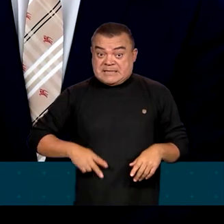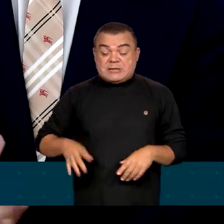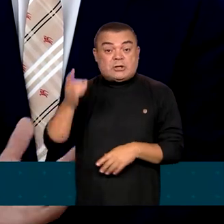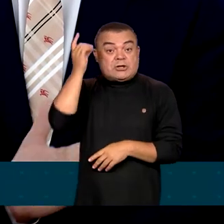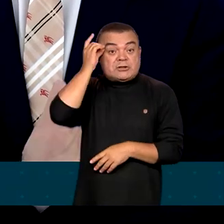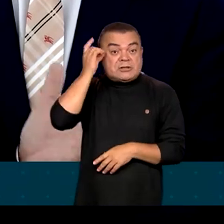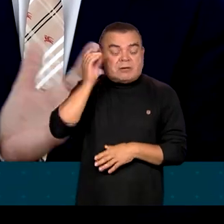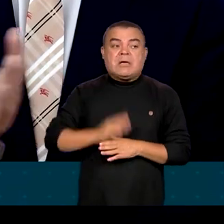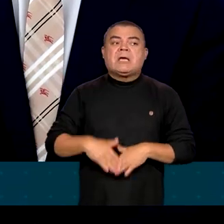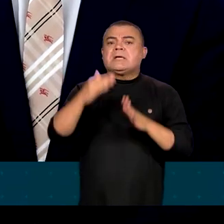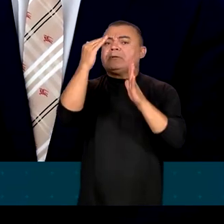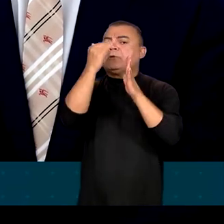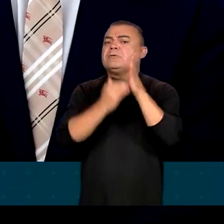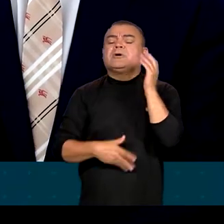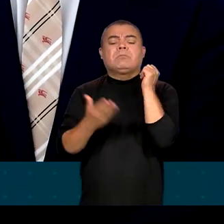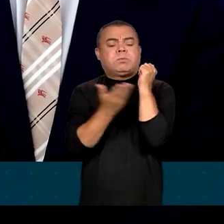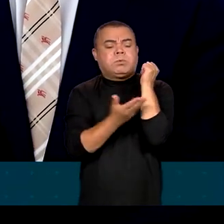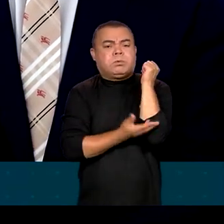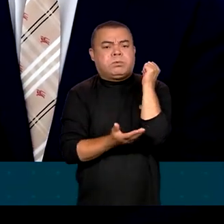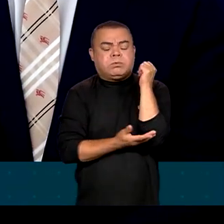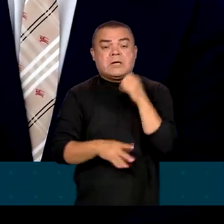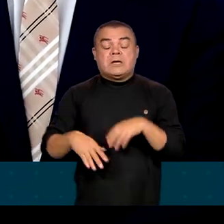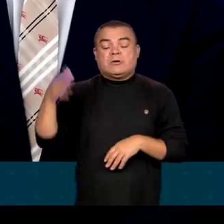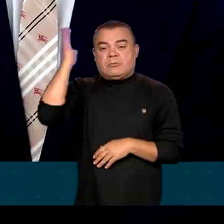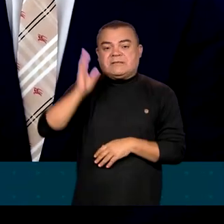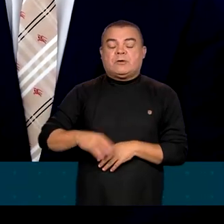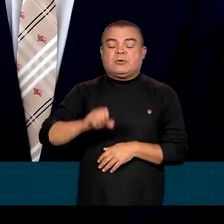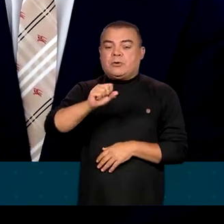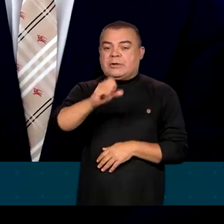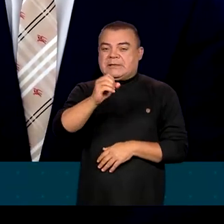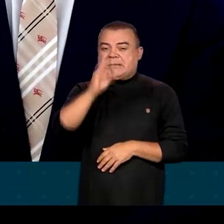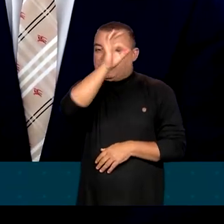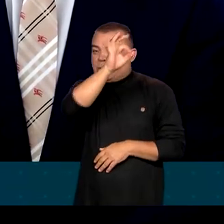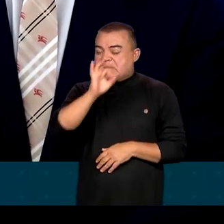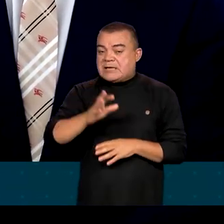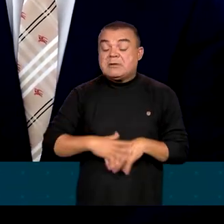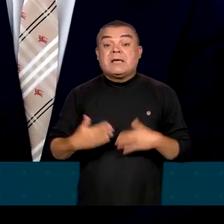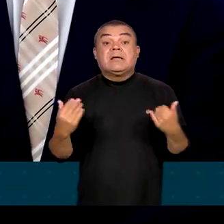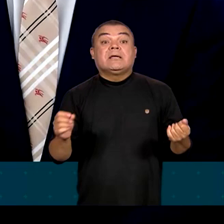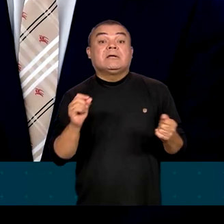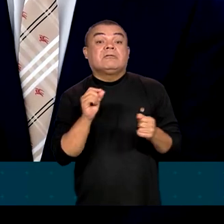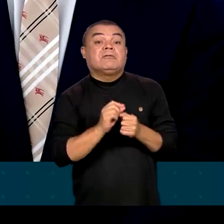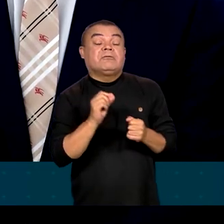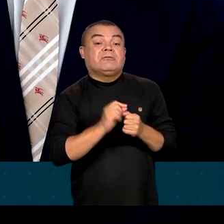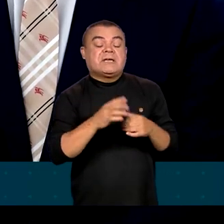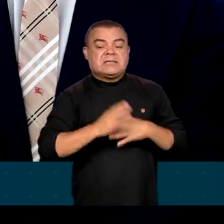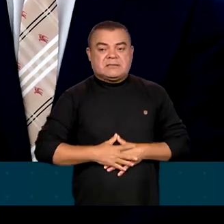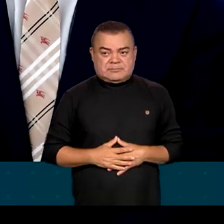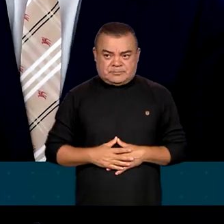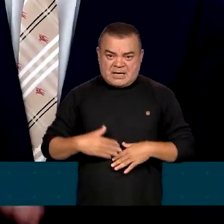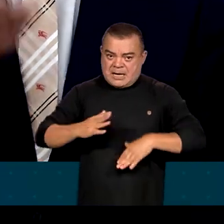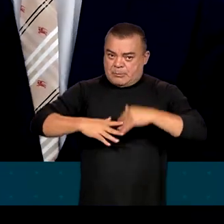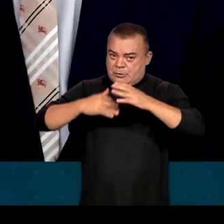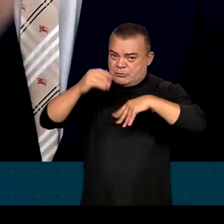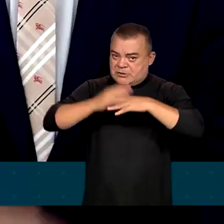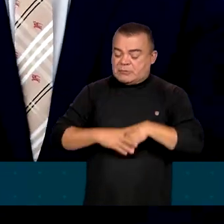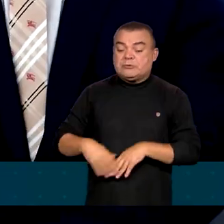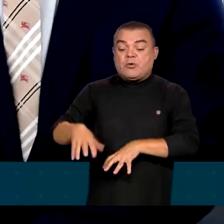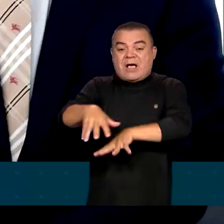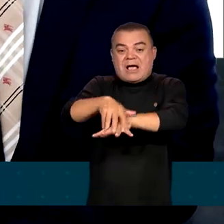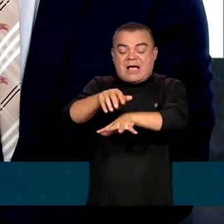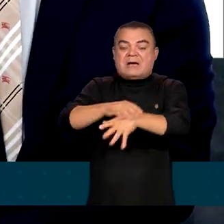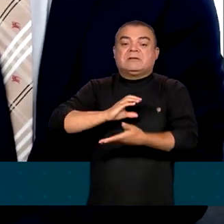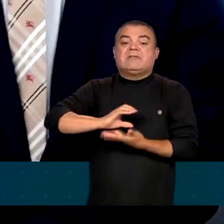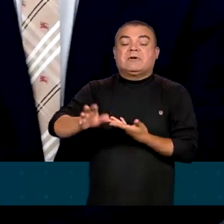desmatamento do Brasil em 80% e fez com que a produção do agronegócio crescesse.